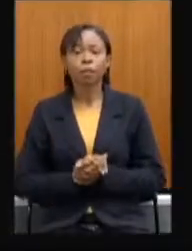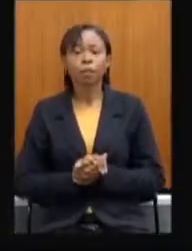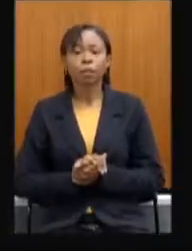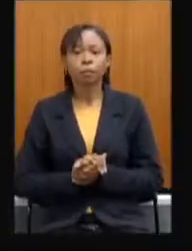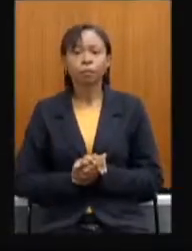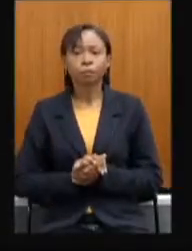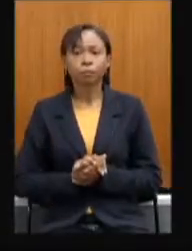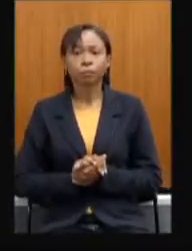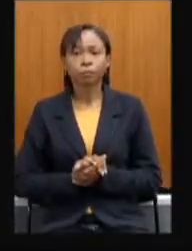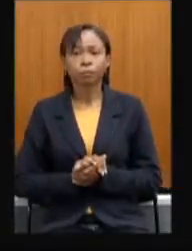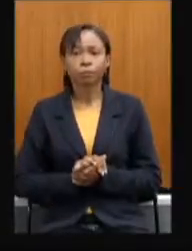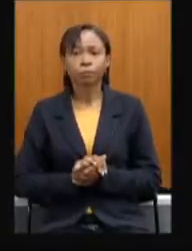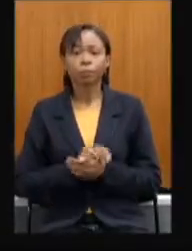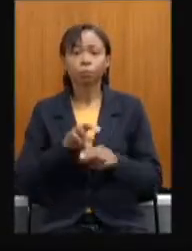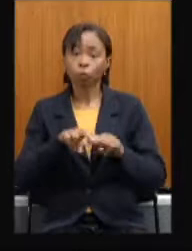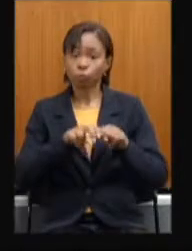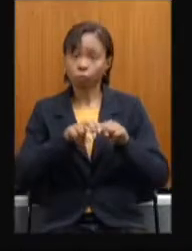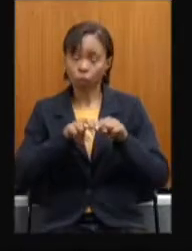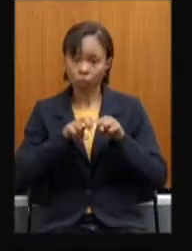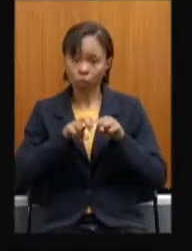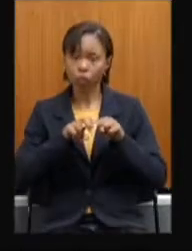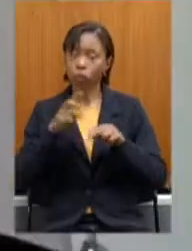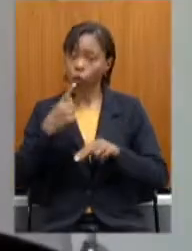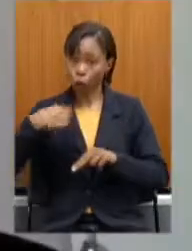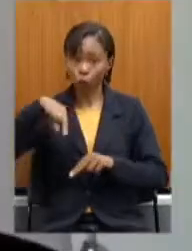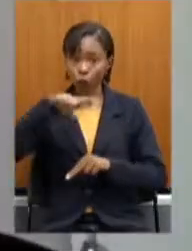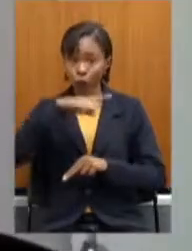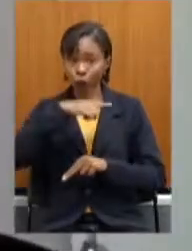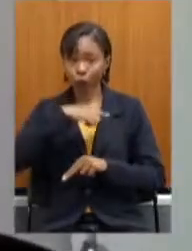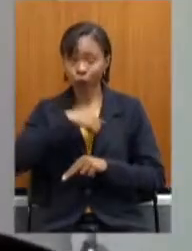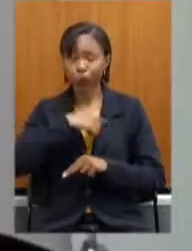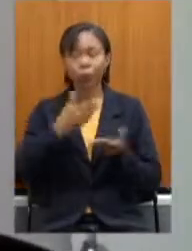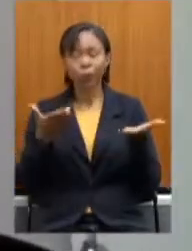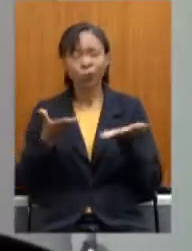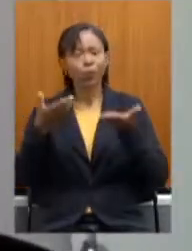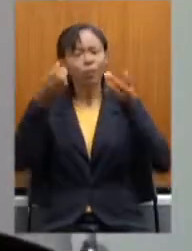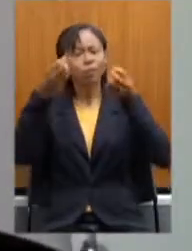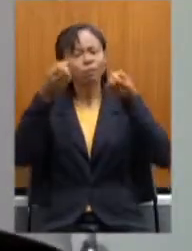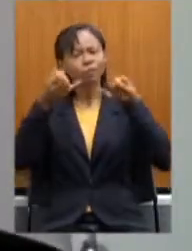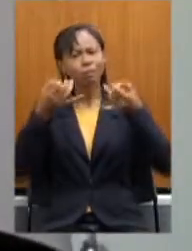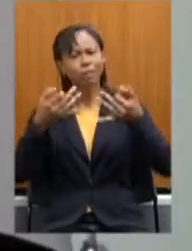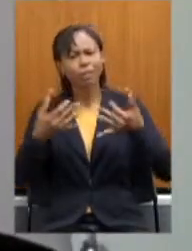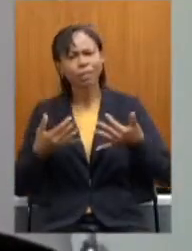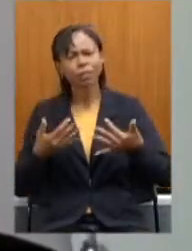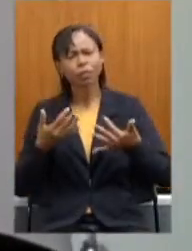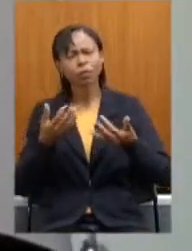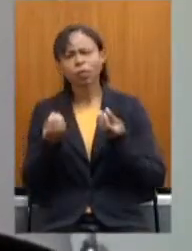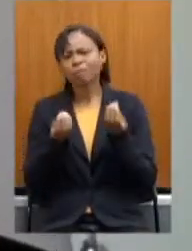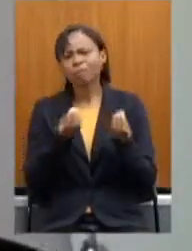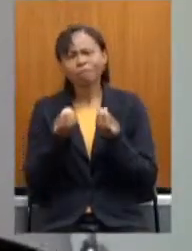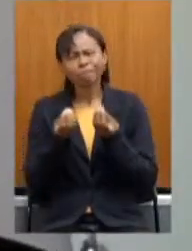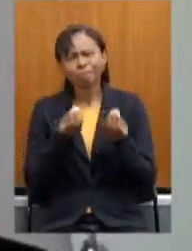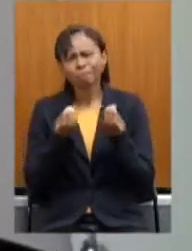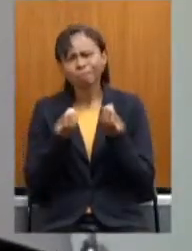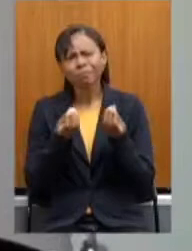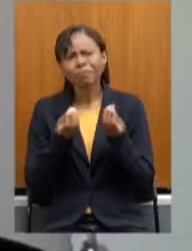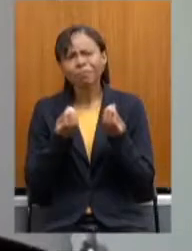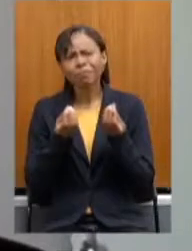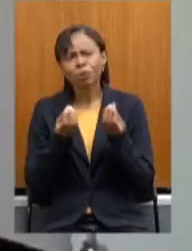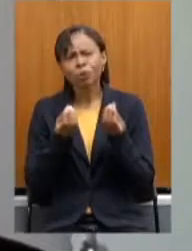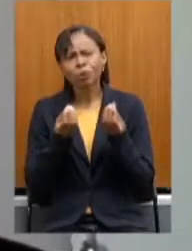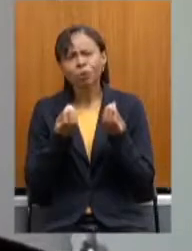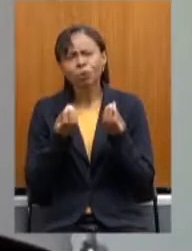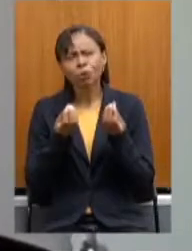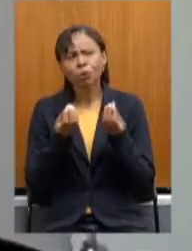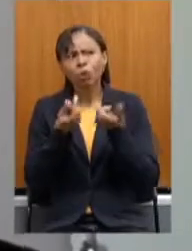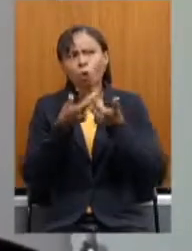portanto estaremos falando de realidades que nos são comuns com algumas